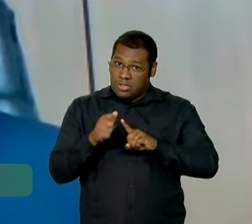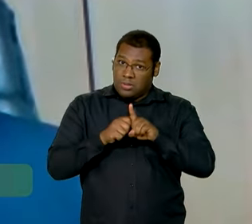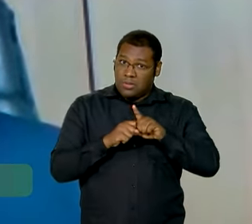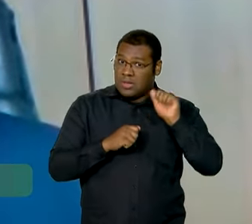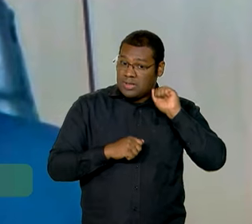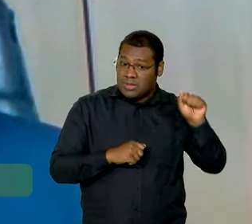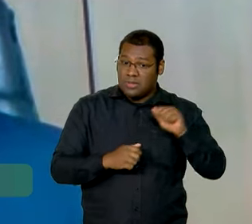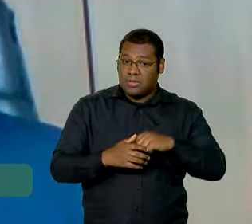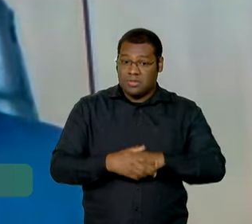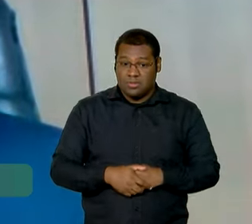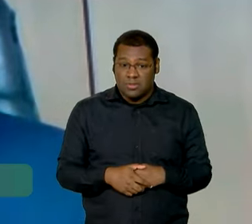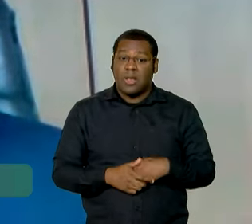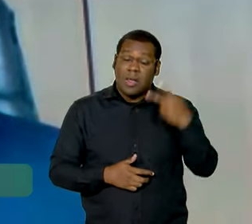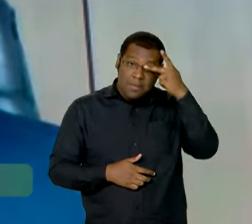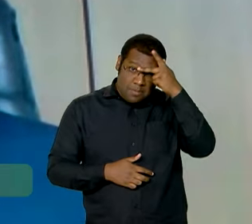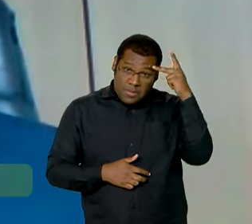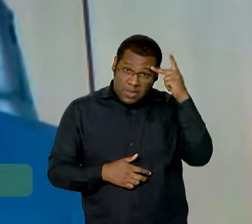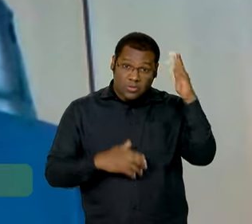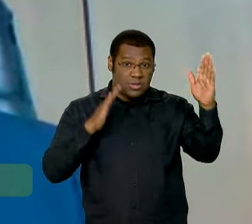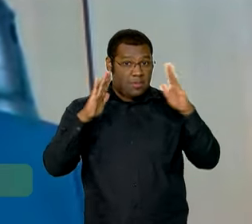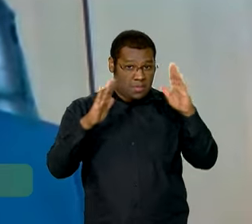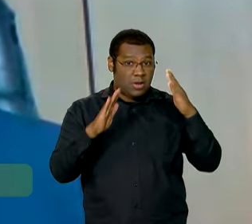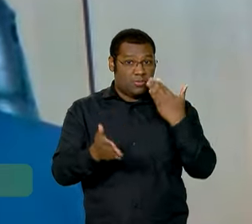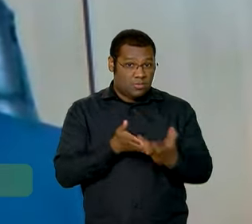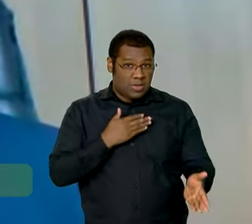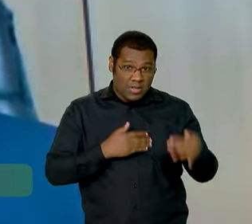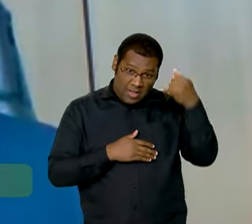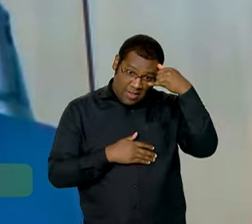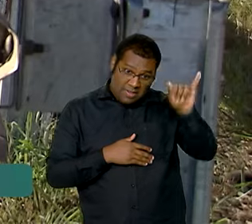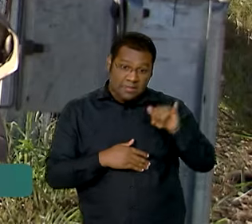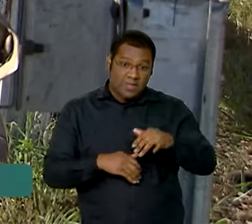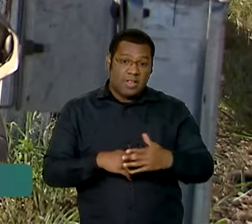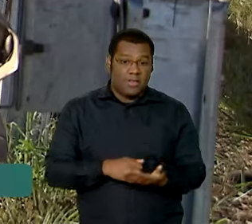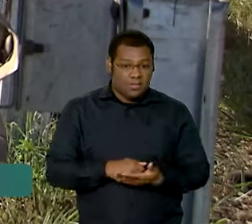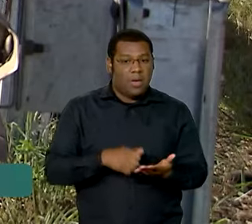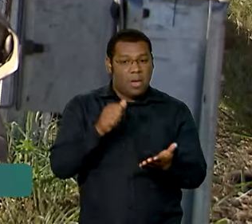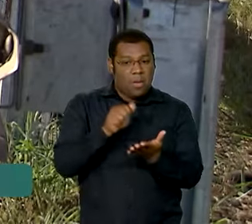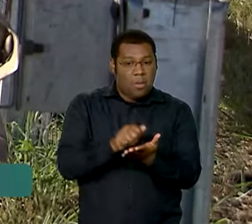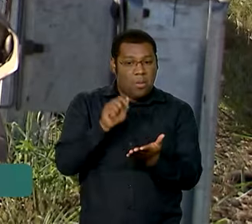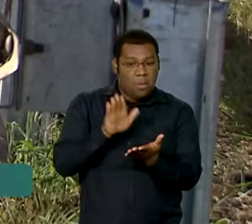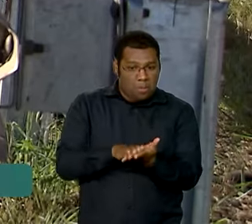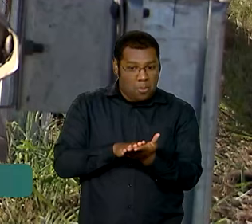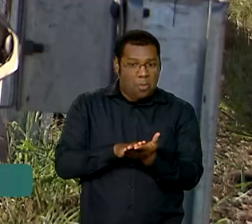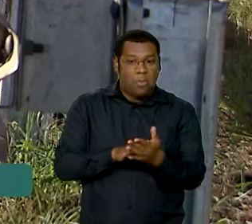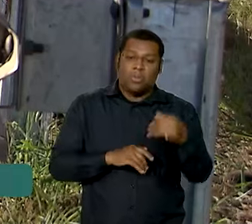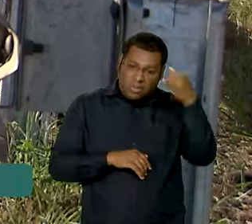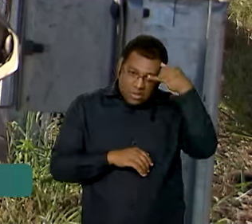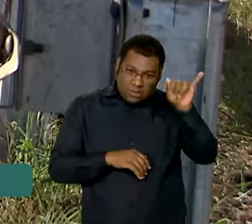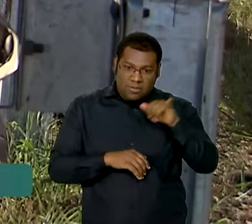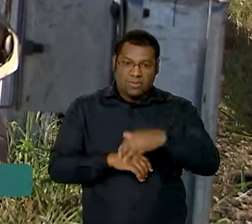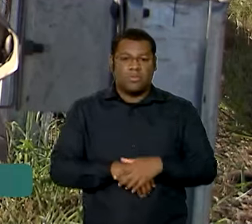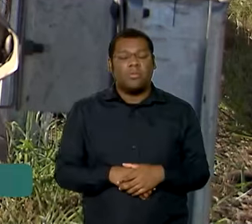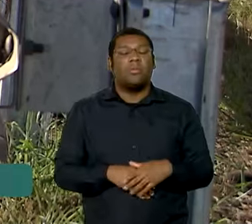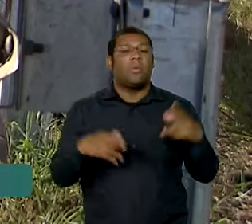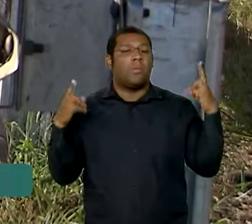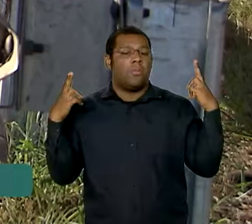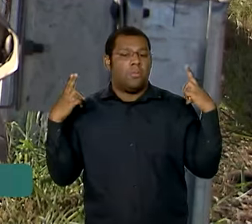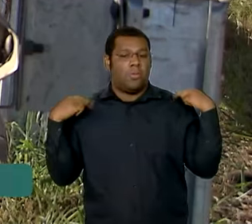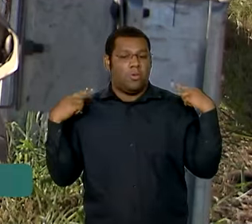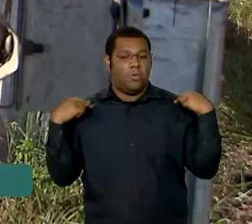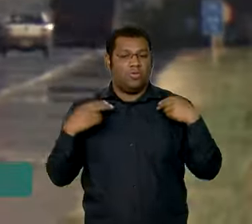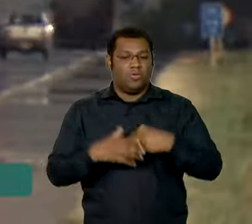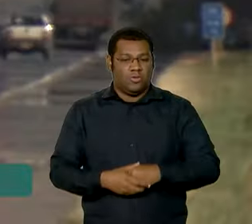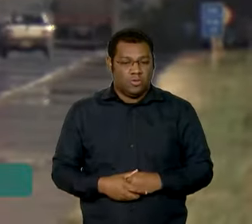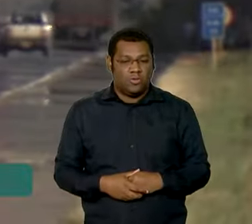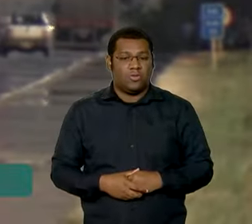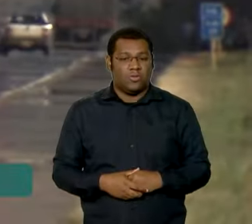a notificação da multa que será feita pelos DETRANS. Os motoristas têm sido orientados por meio de